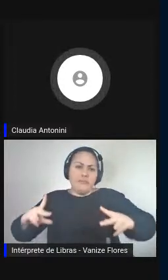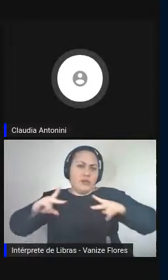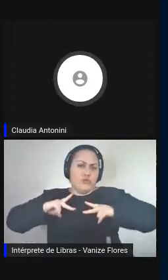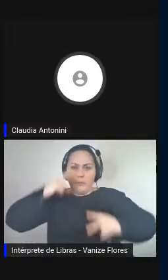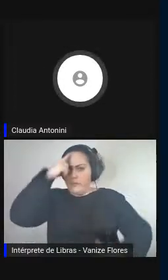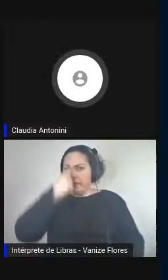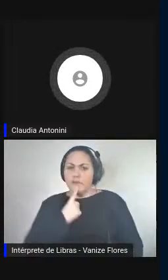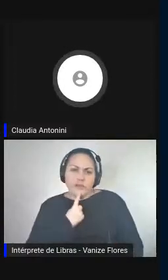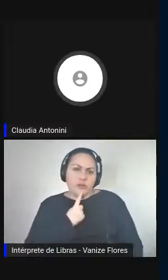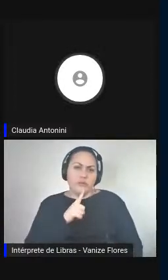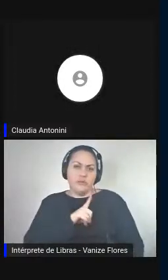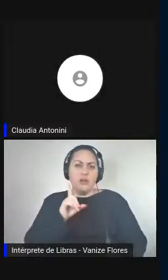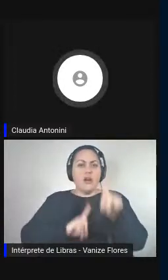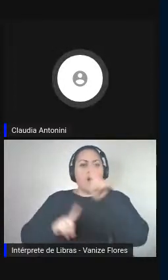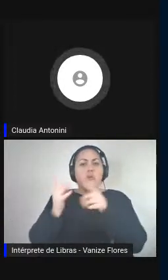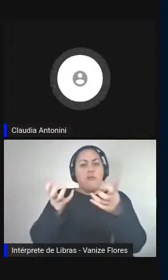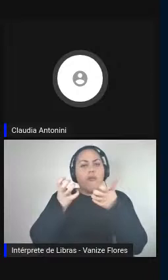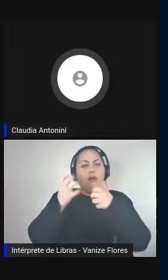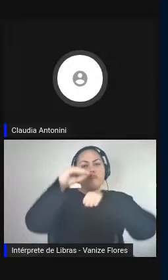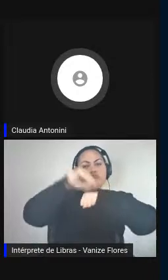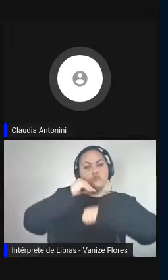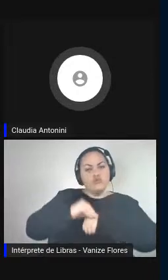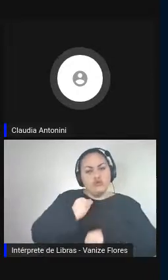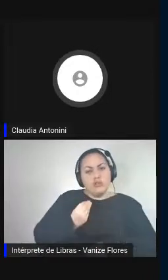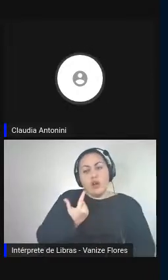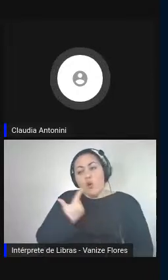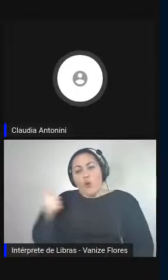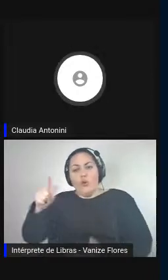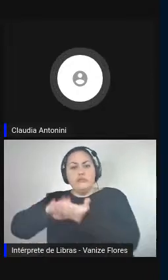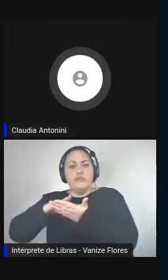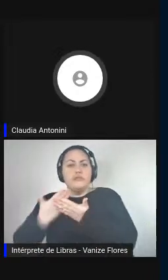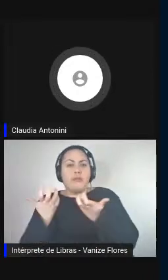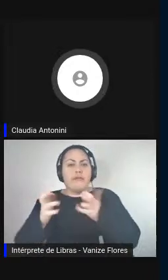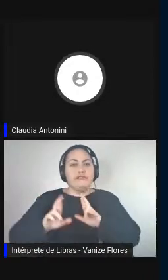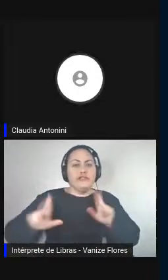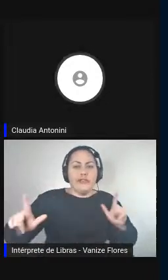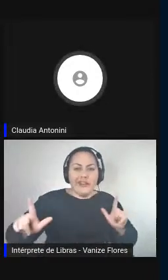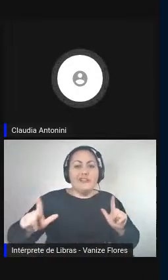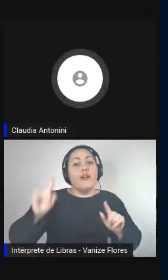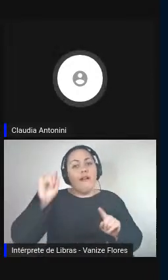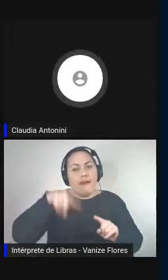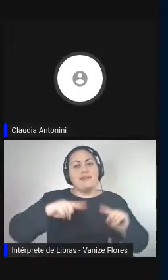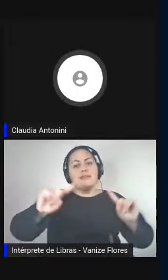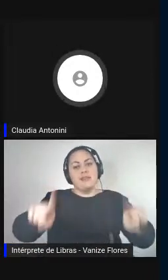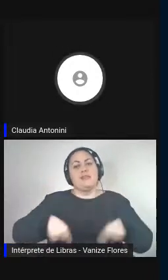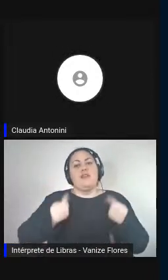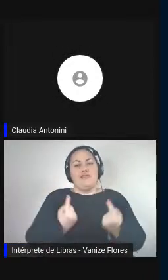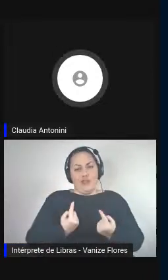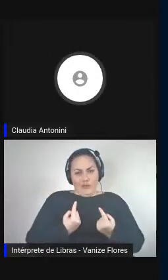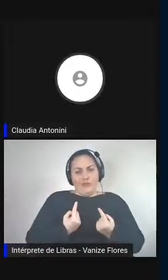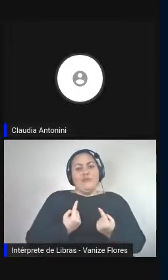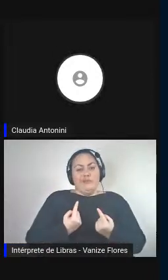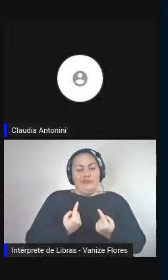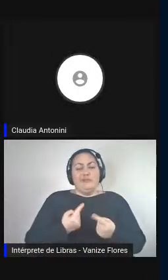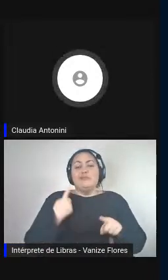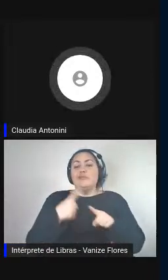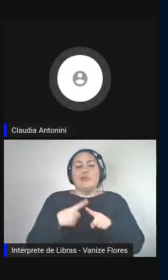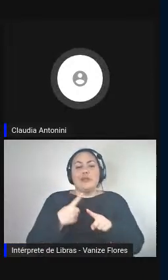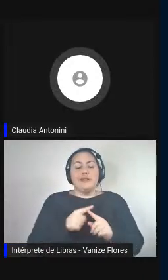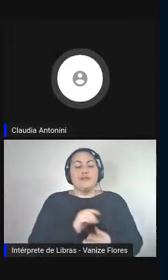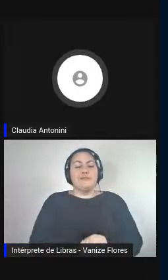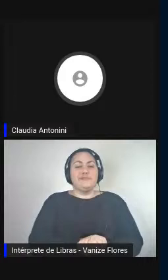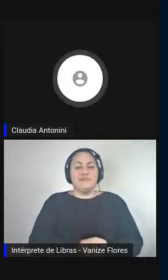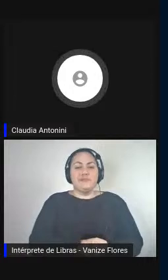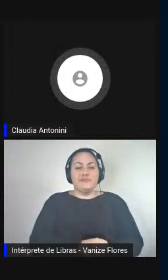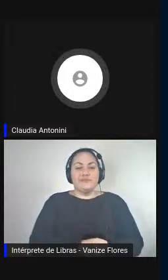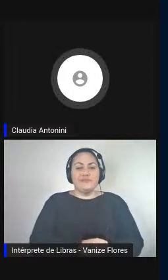diferentes dos outros, porque isso constitui um desafio, nós vimos que, segundo